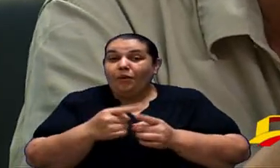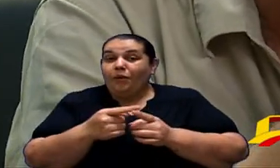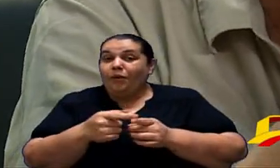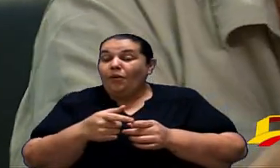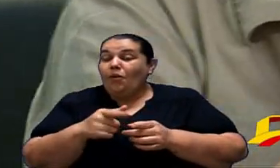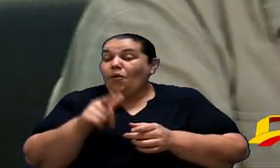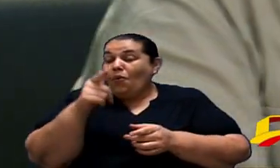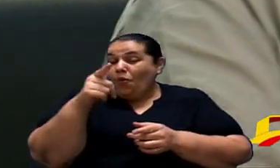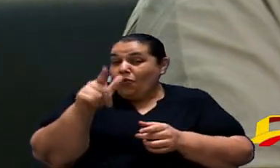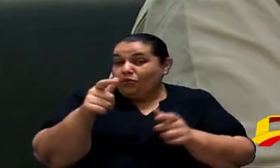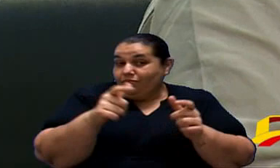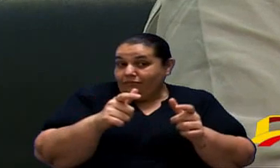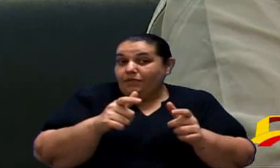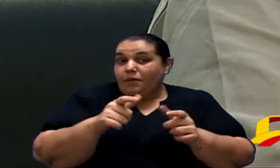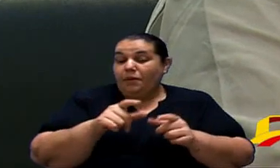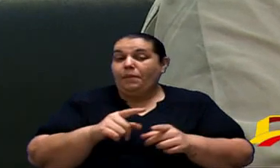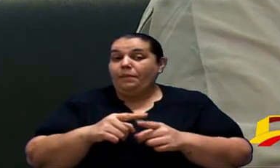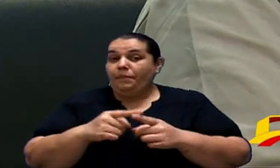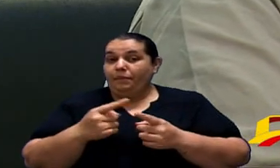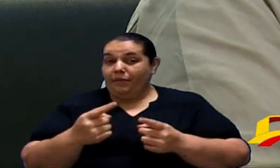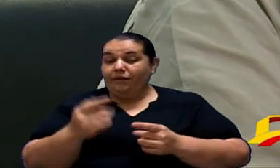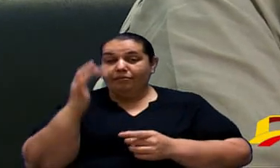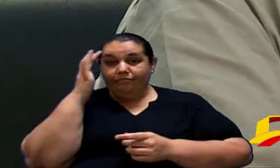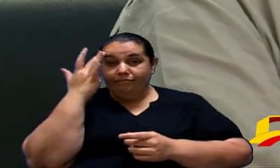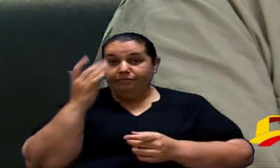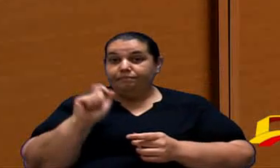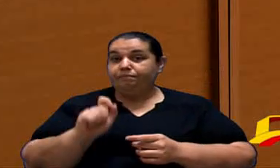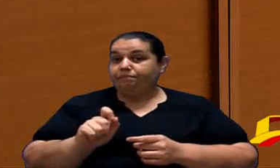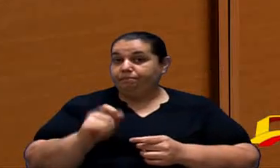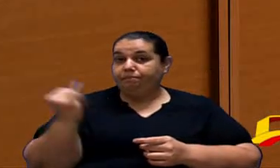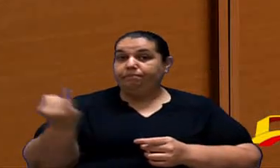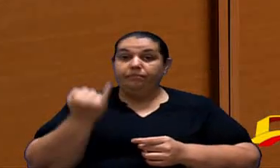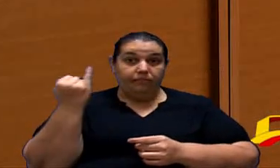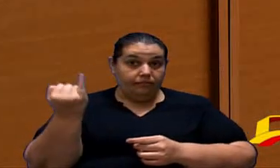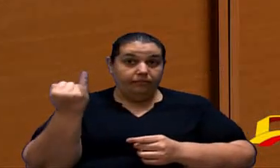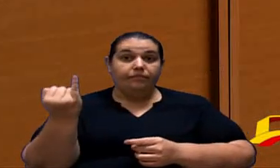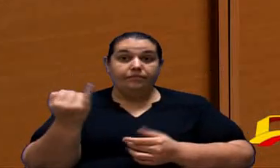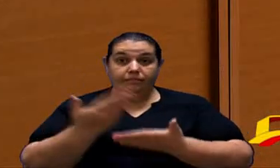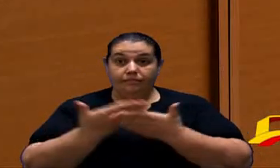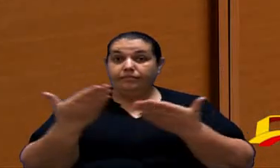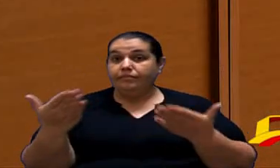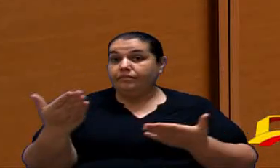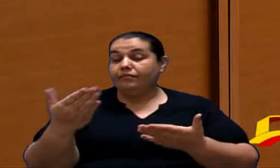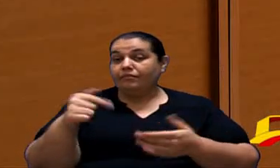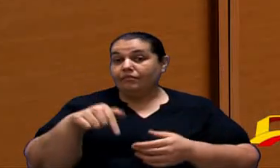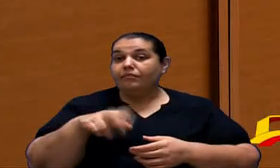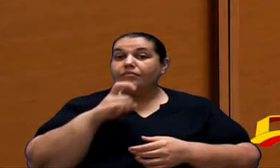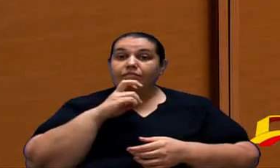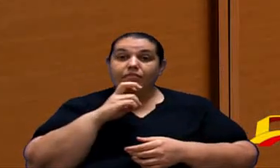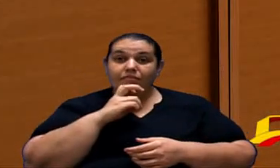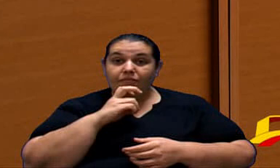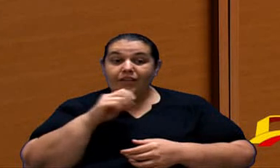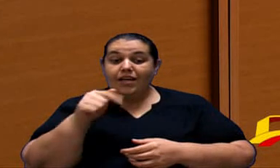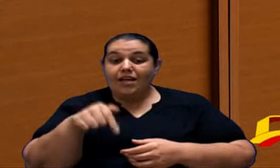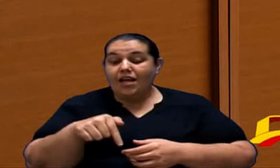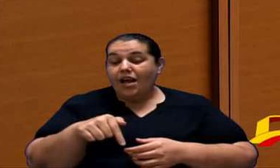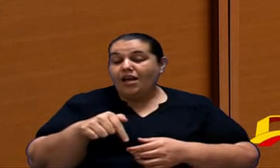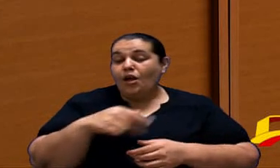compromisso. Mas eu acho que o importante para nós, Sorocaba, para nós, Brasil,